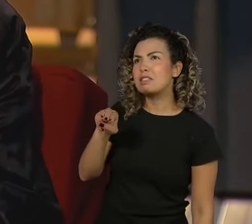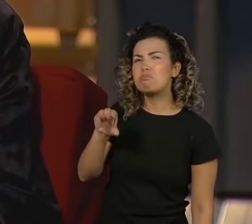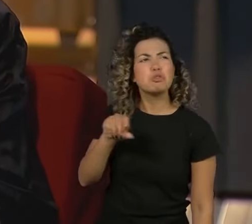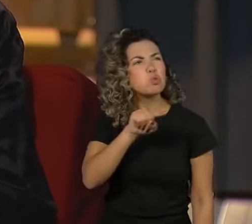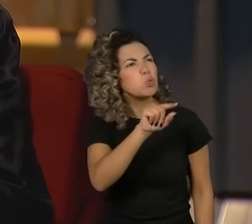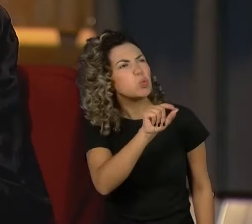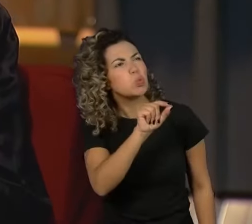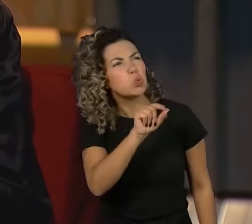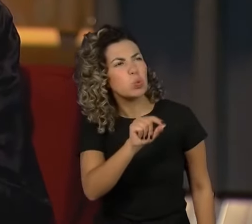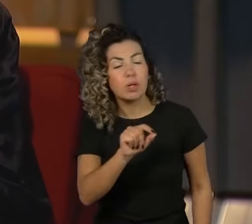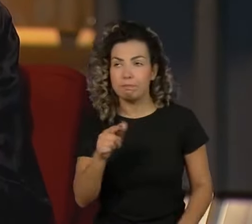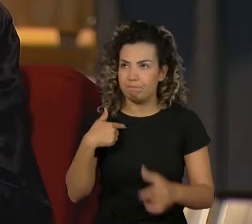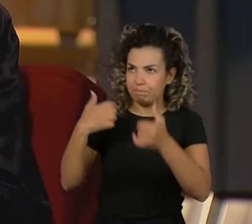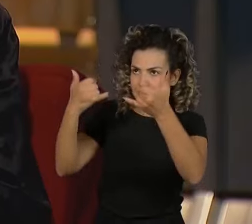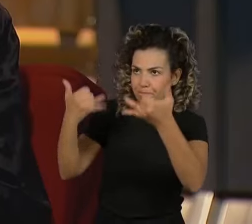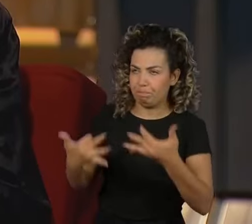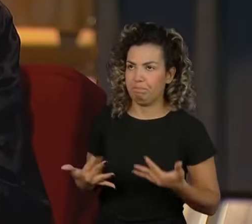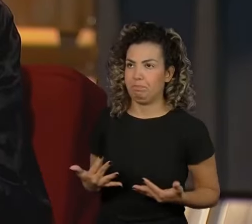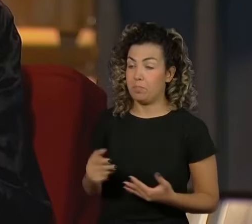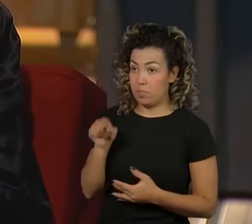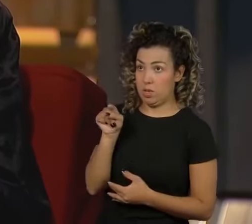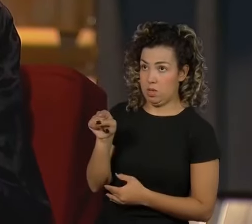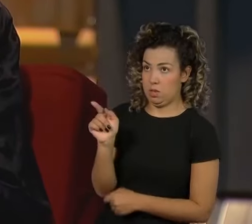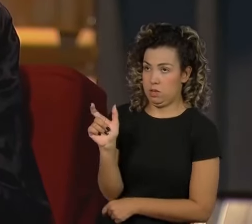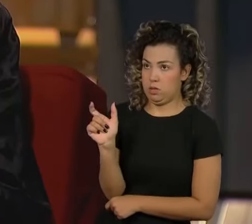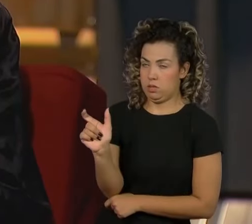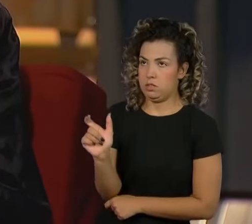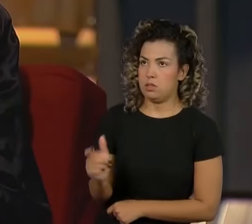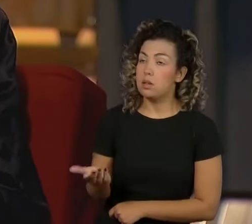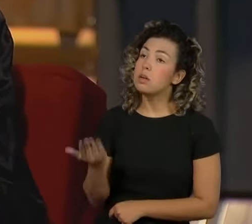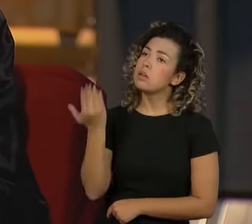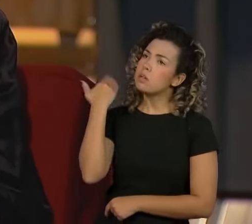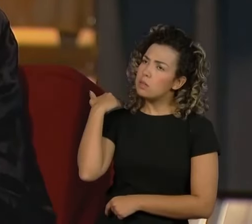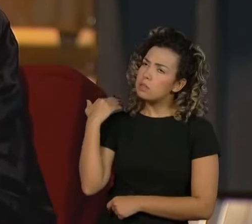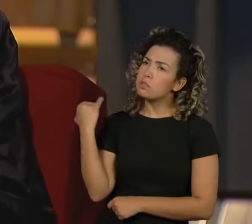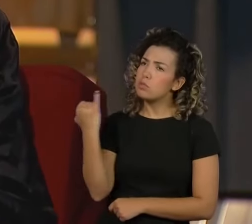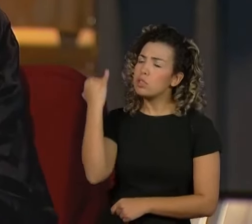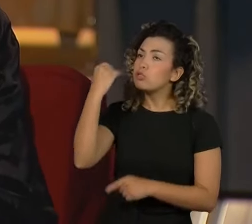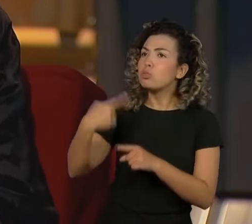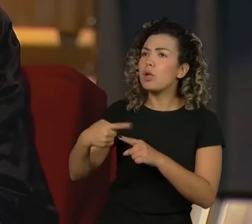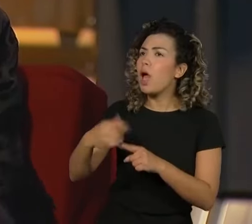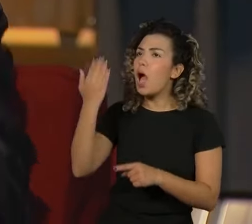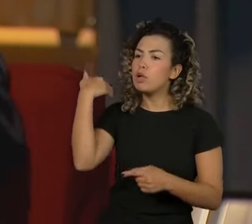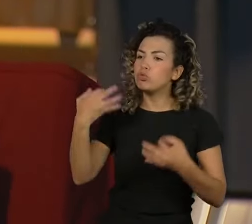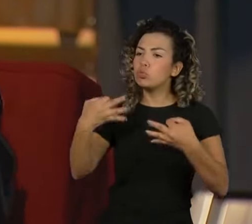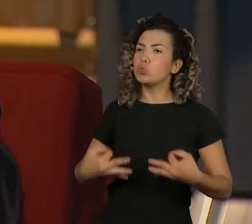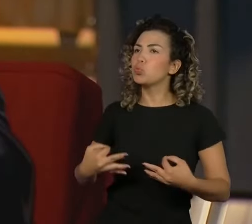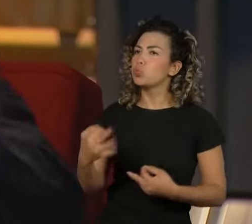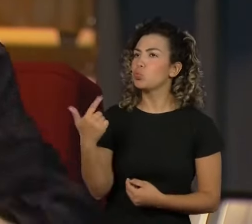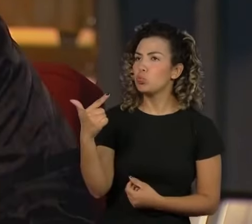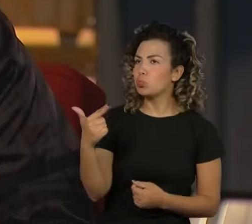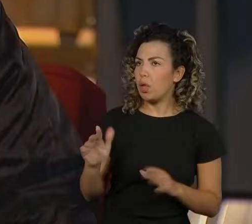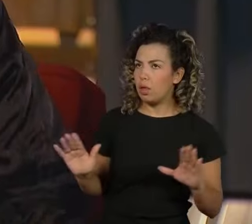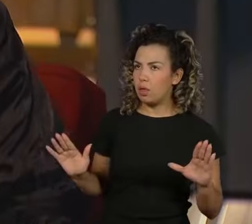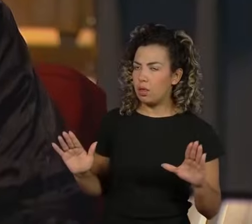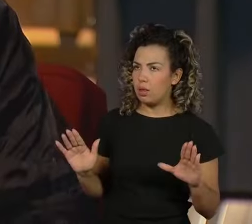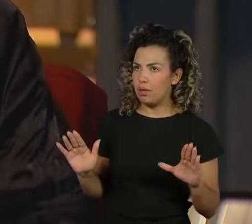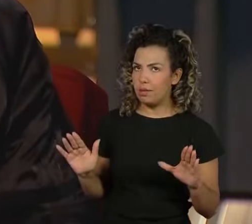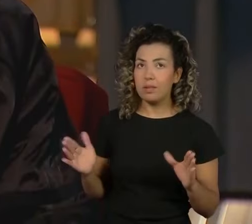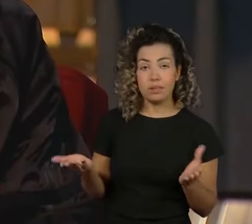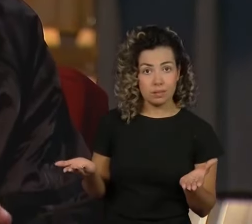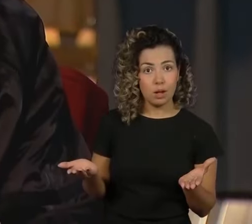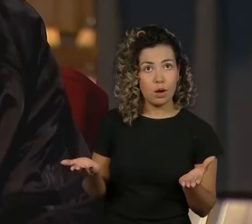fundamental em função da grande injustiça social. Esse é primeiro ponto. Então,